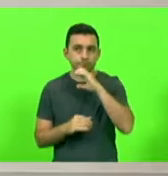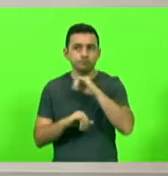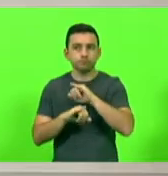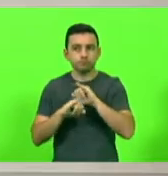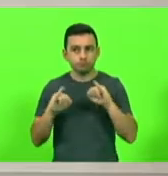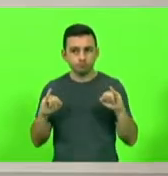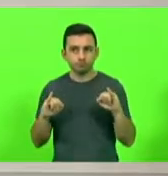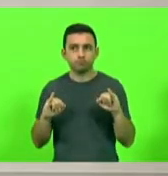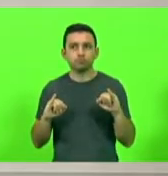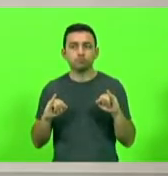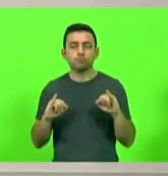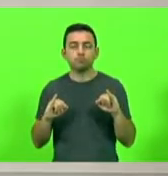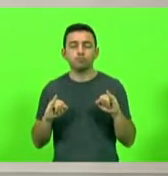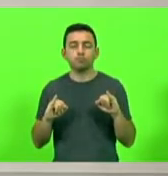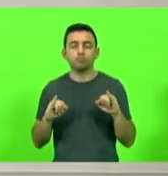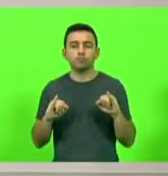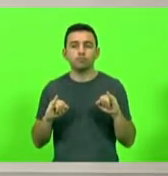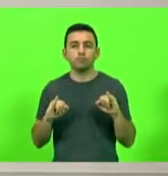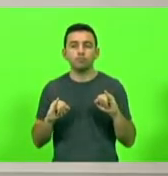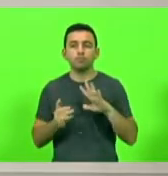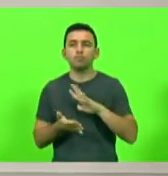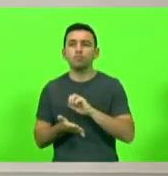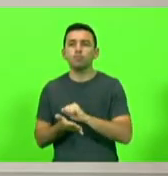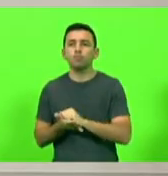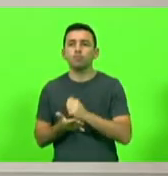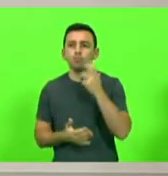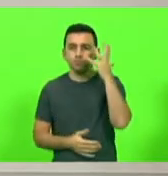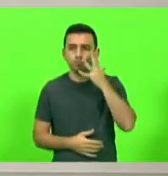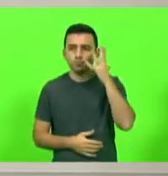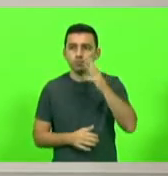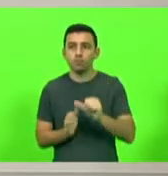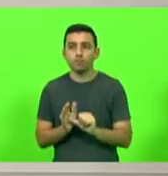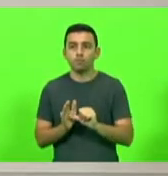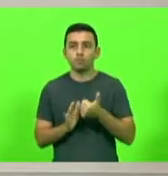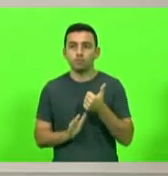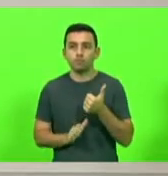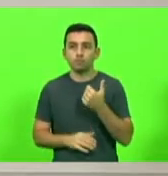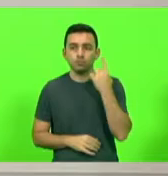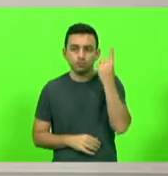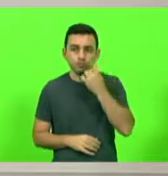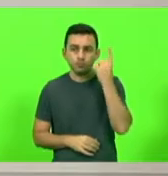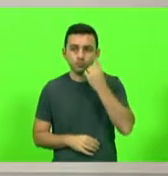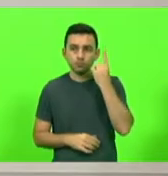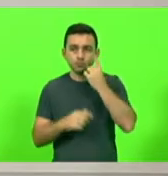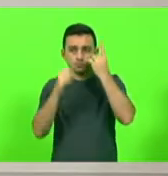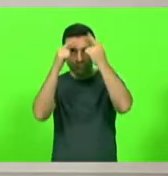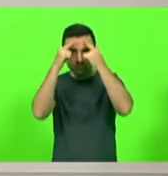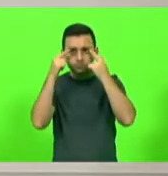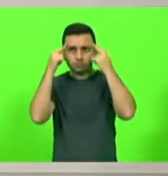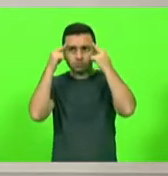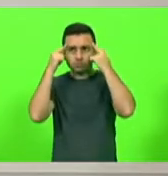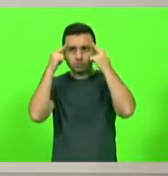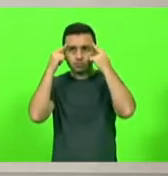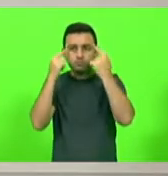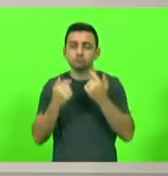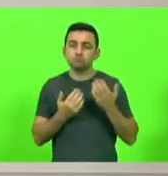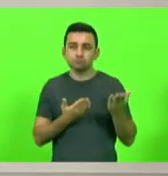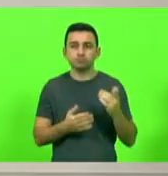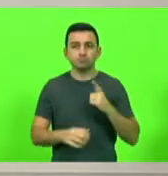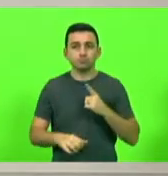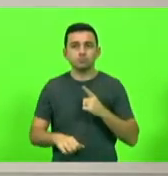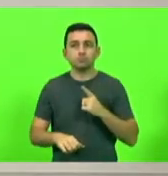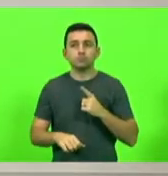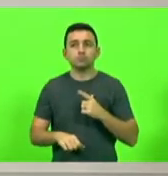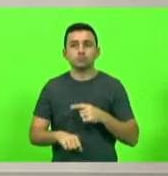Inscrito para falar, em primeiro lugar, deputado Neudir Saretto. Vossa Excelência tem a